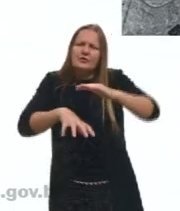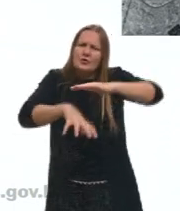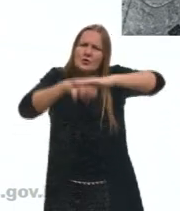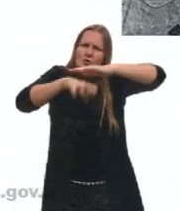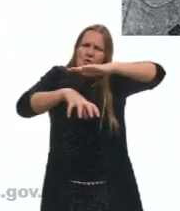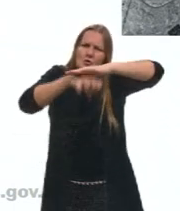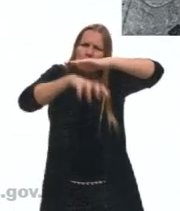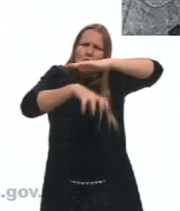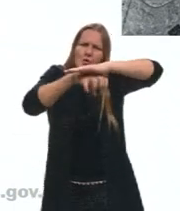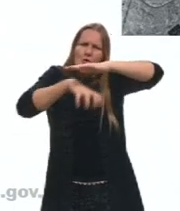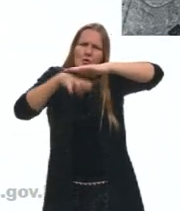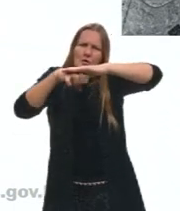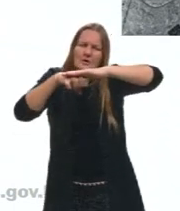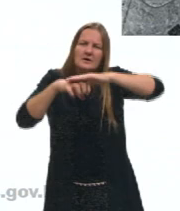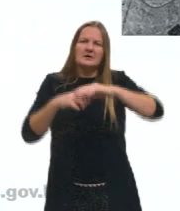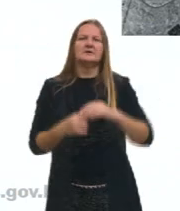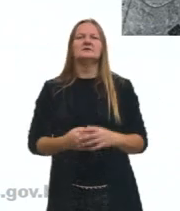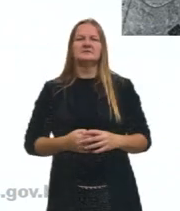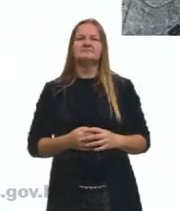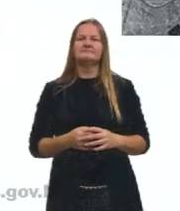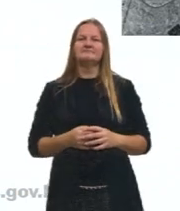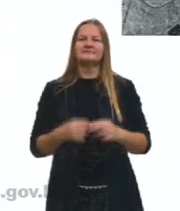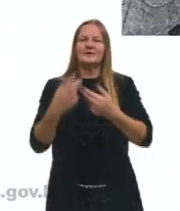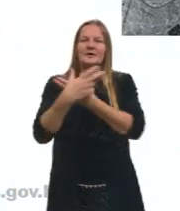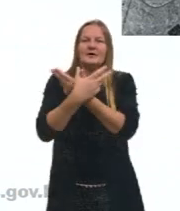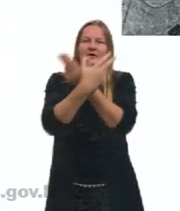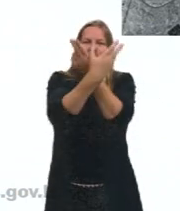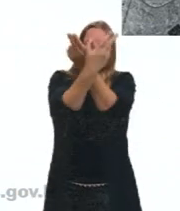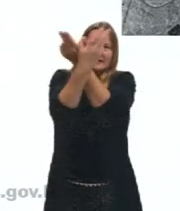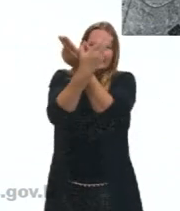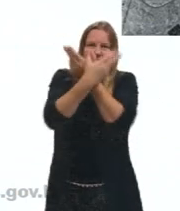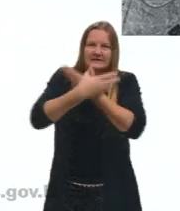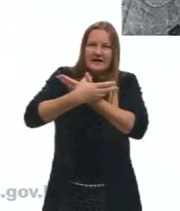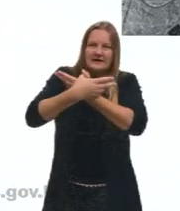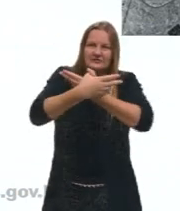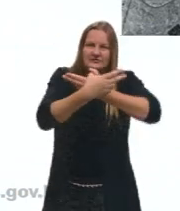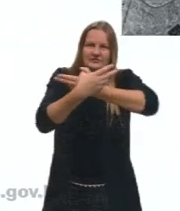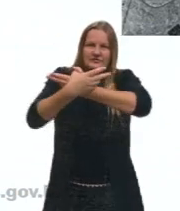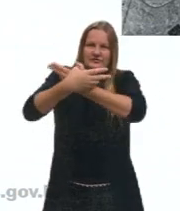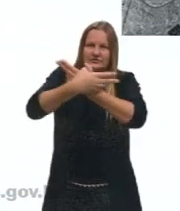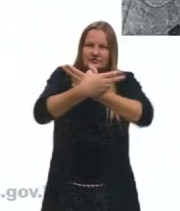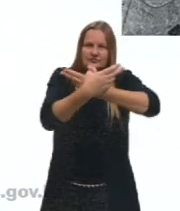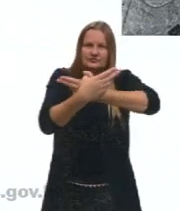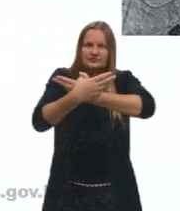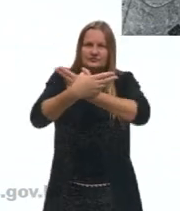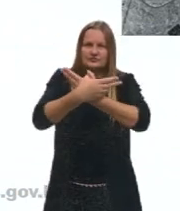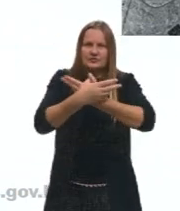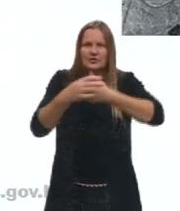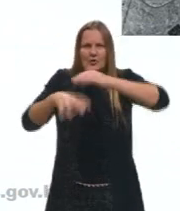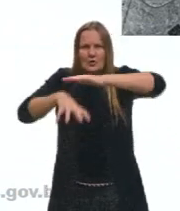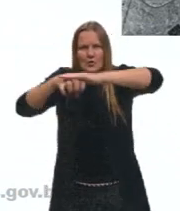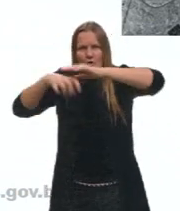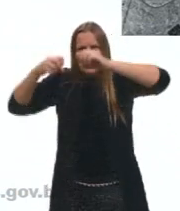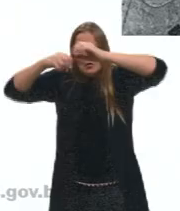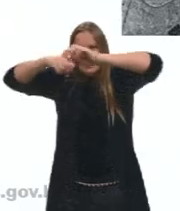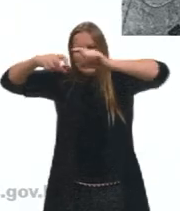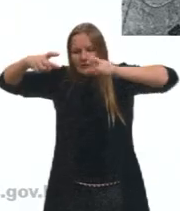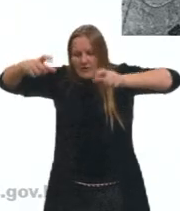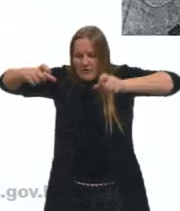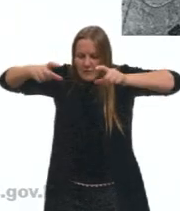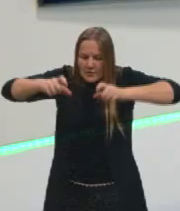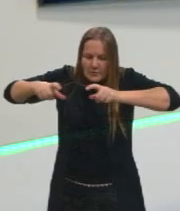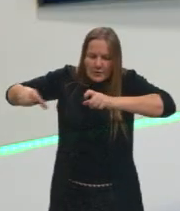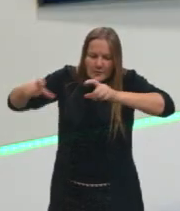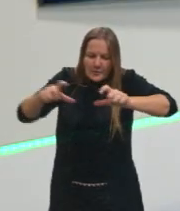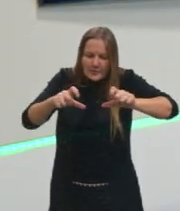colocado aí, tá, gurizada? Então, essa é a forma que a gente vai colocando aí, tá? E aí a gente consegue observar algumas